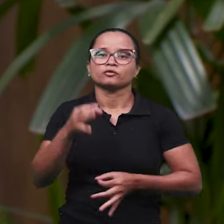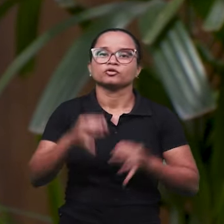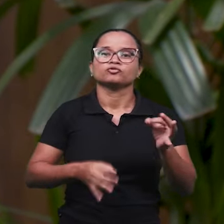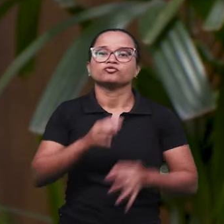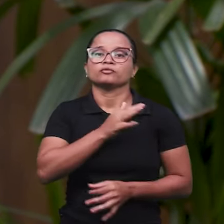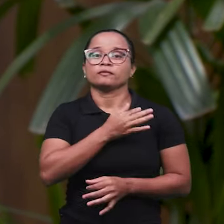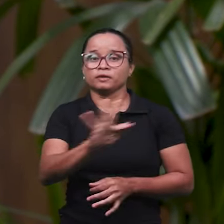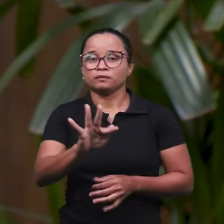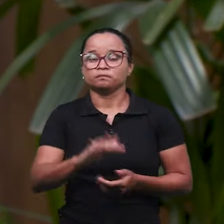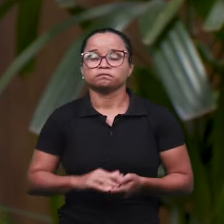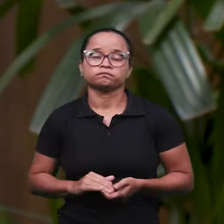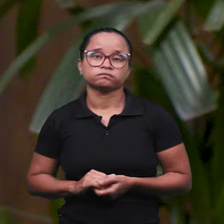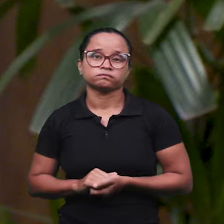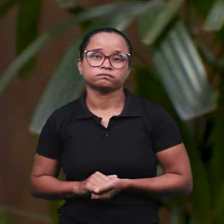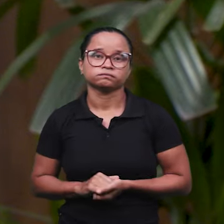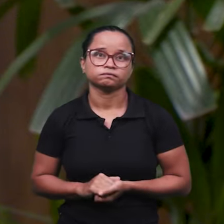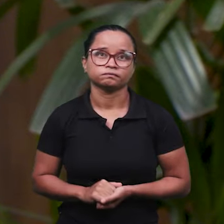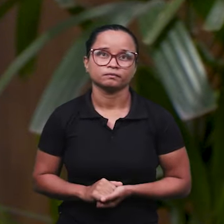Federal,